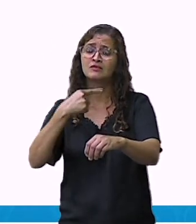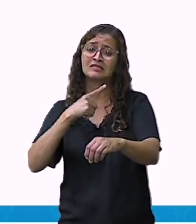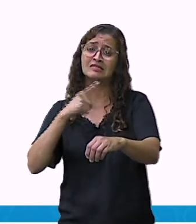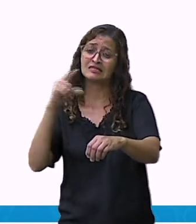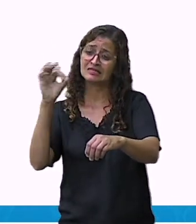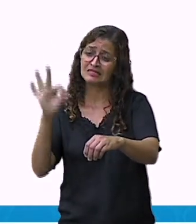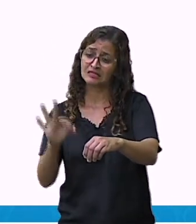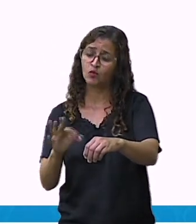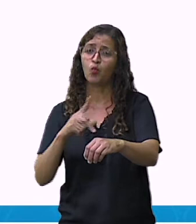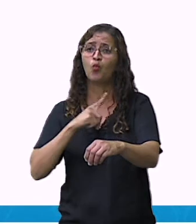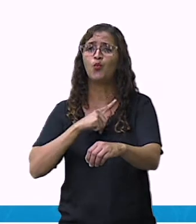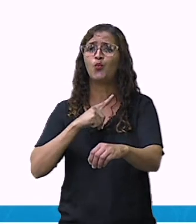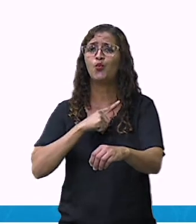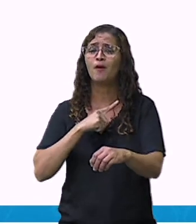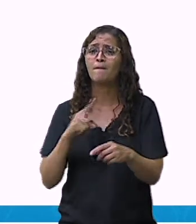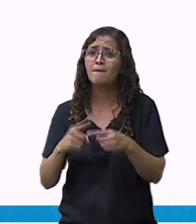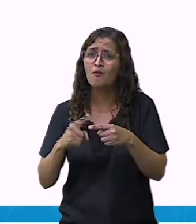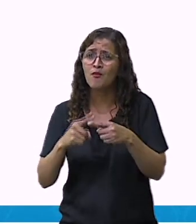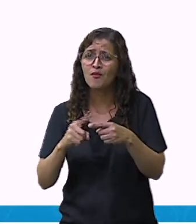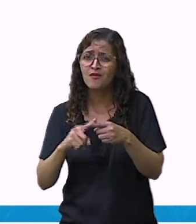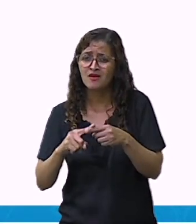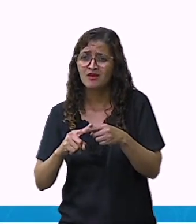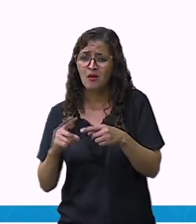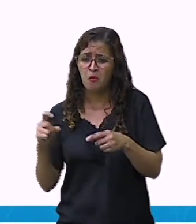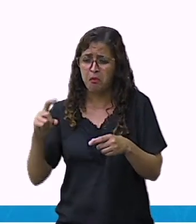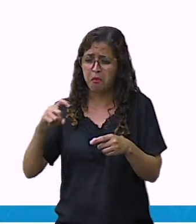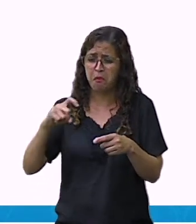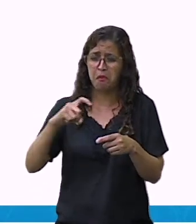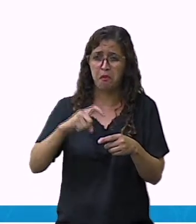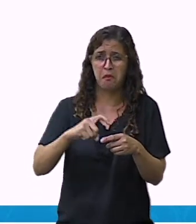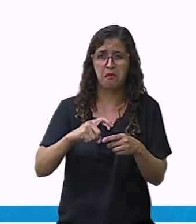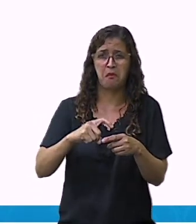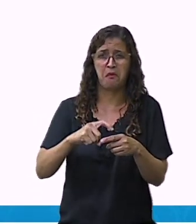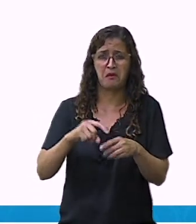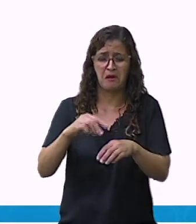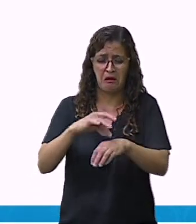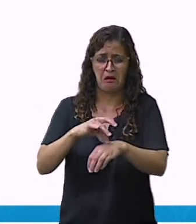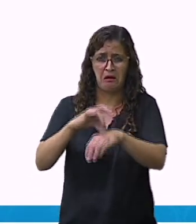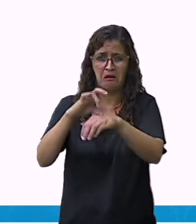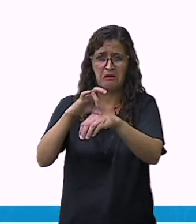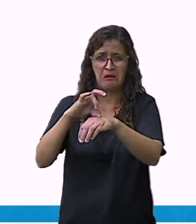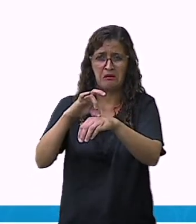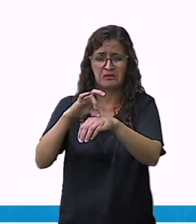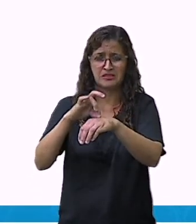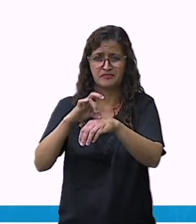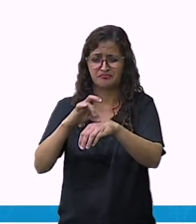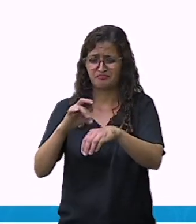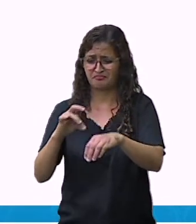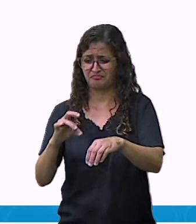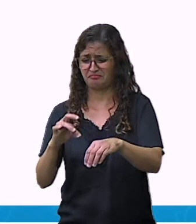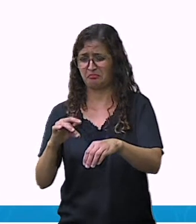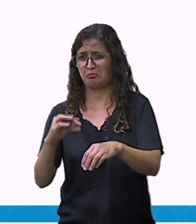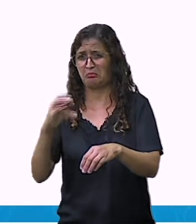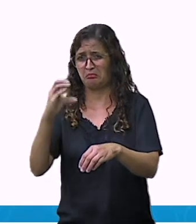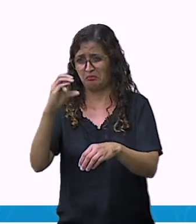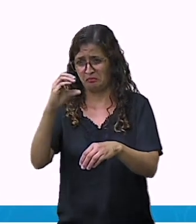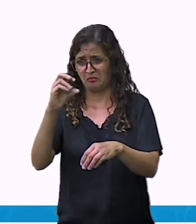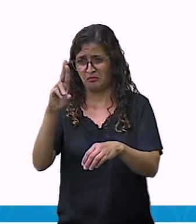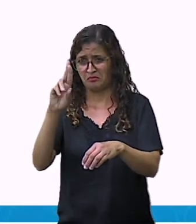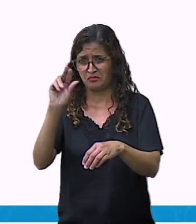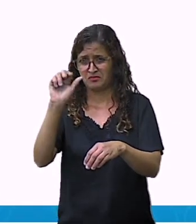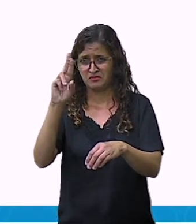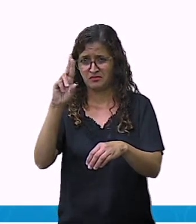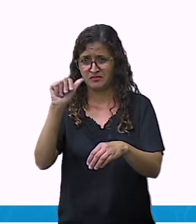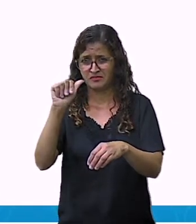para quem gosta de comer carne mal passada, carne crua, corre o risco de desenvolver